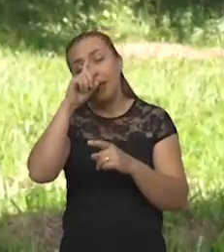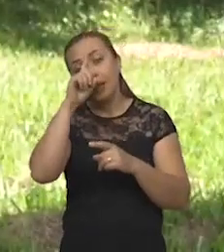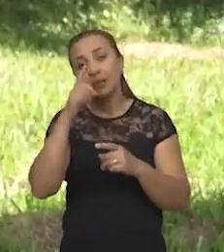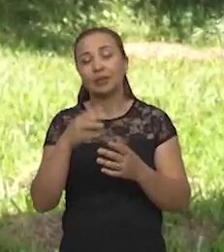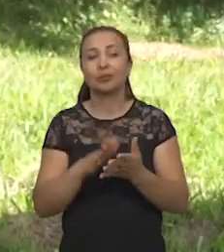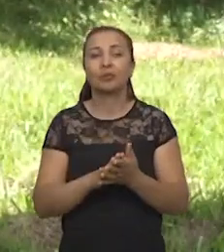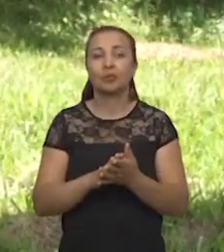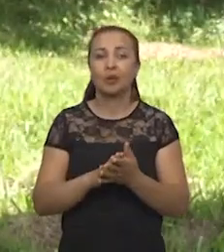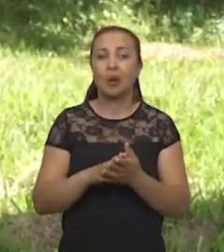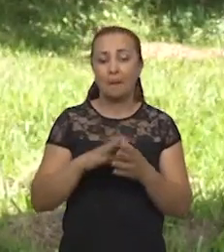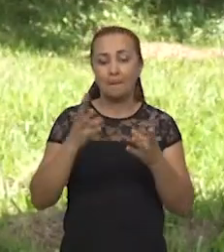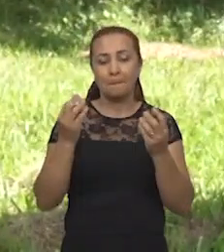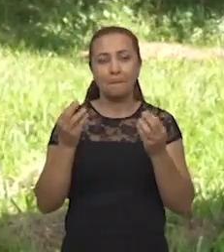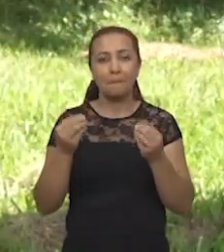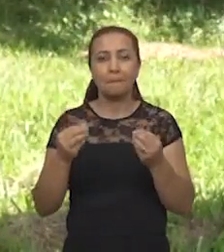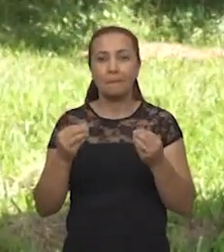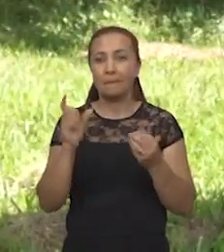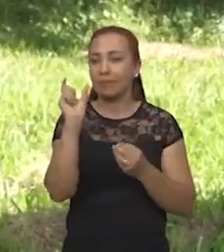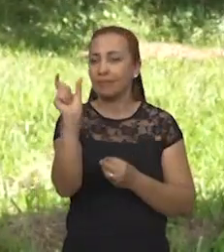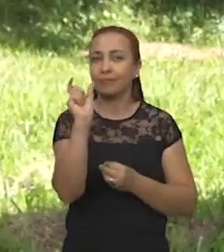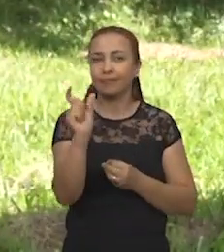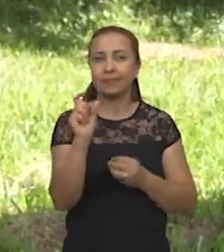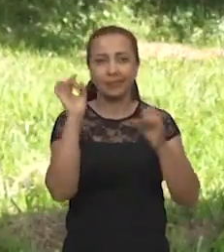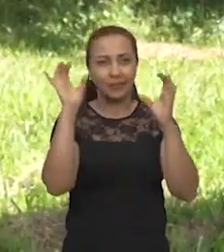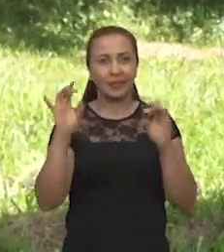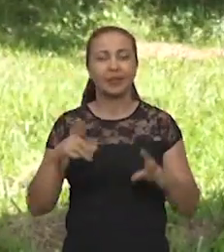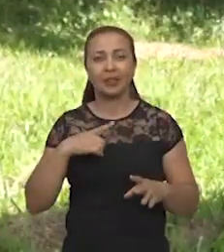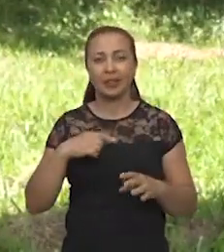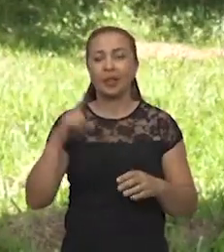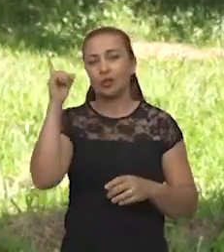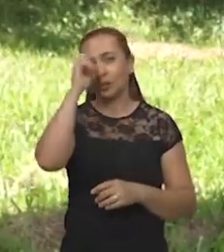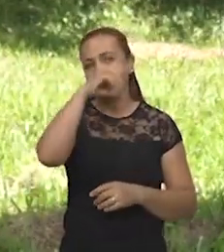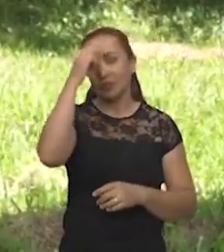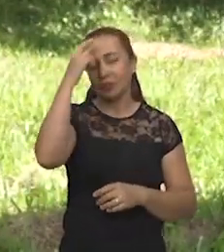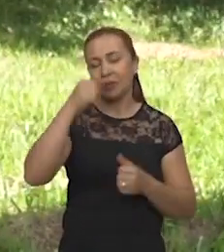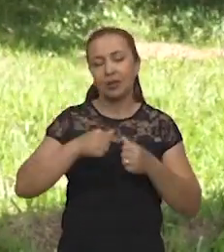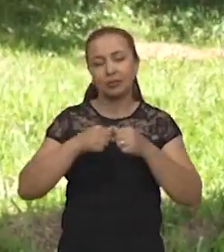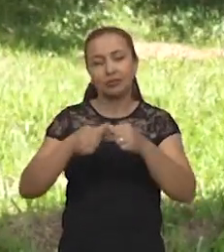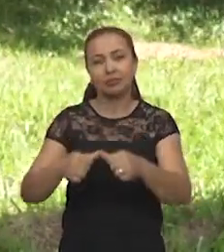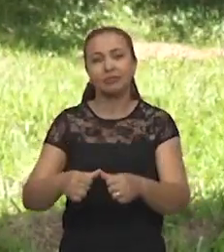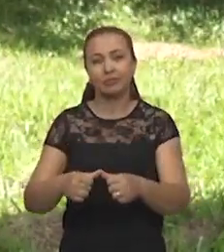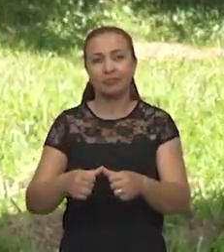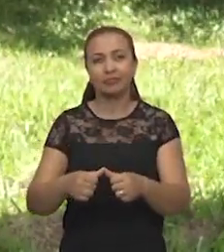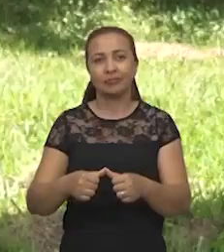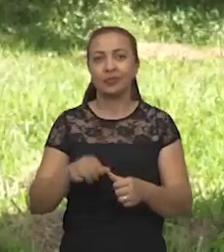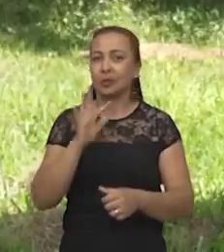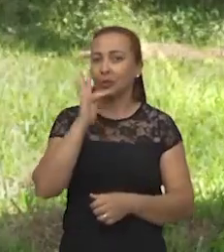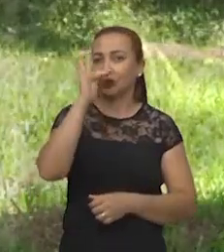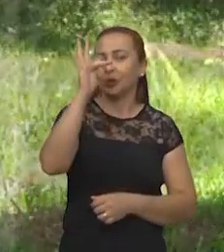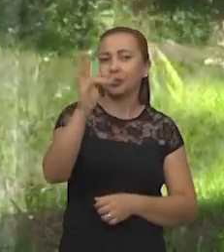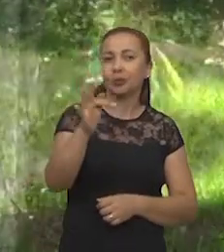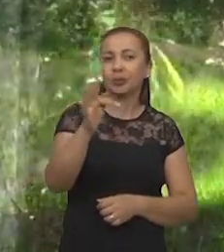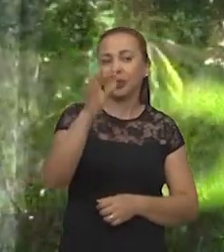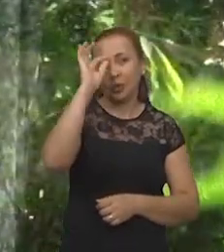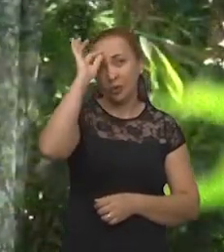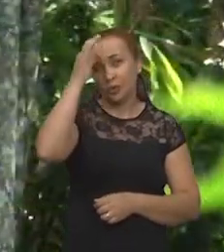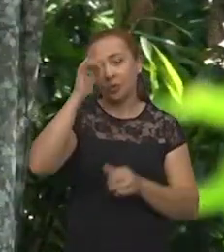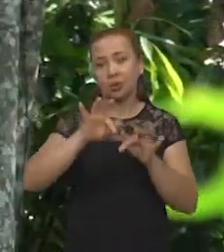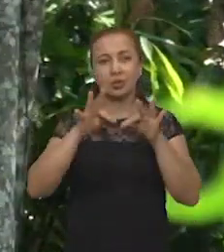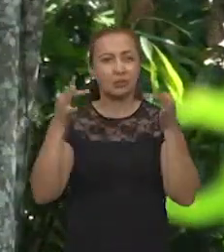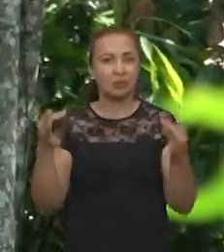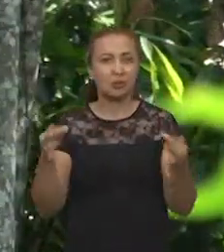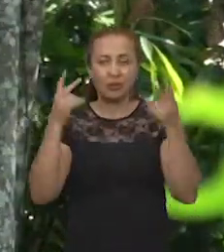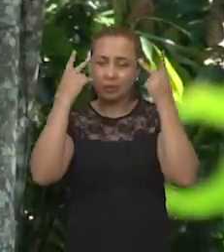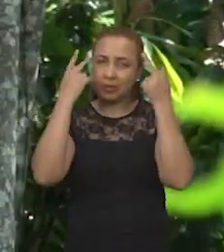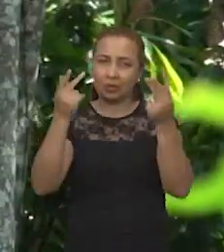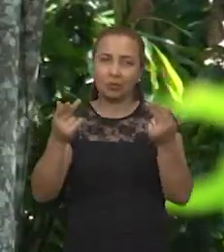fragmentação, boa parte dessas espécies vão ter muita dificuldade para se estabelecer através, simplesmente, da